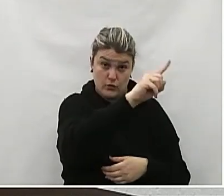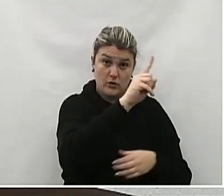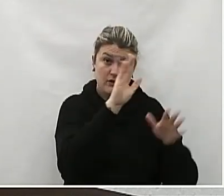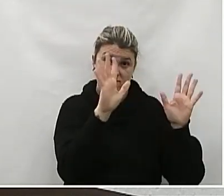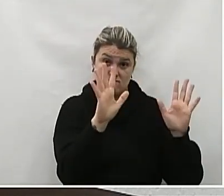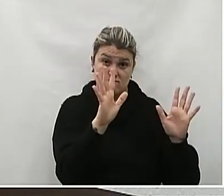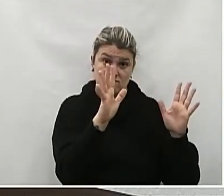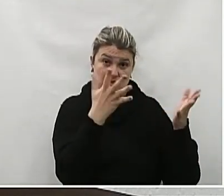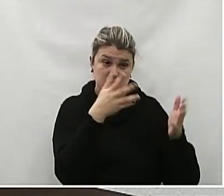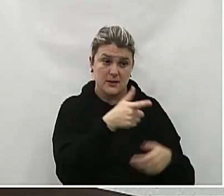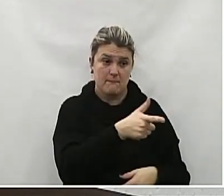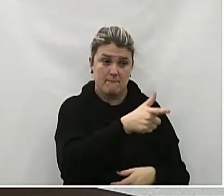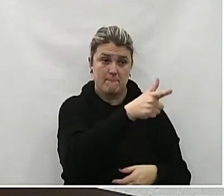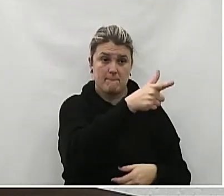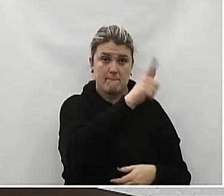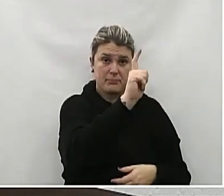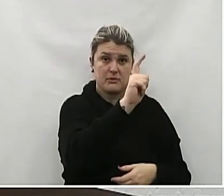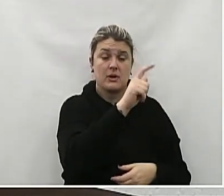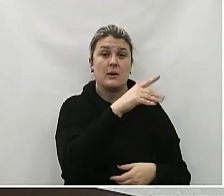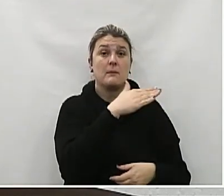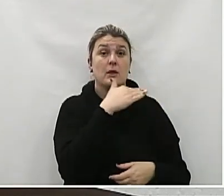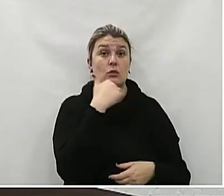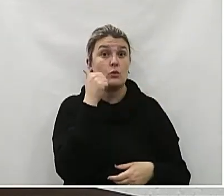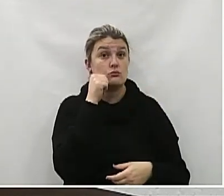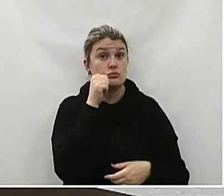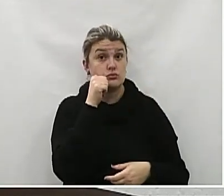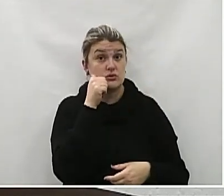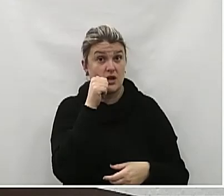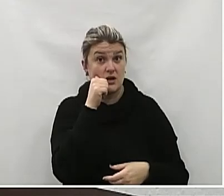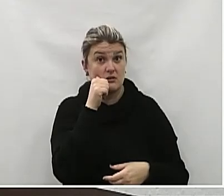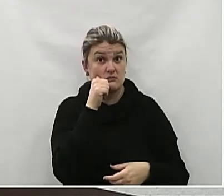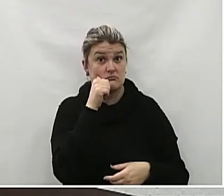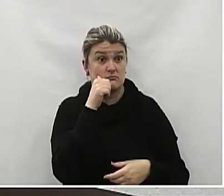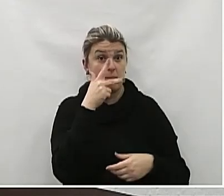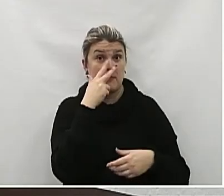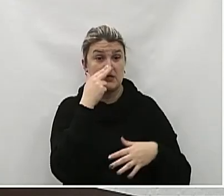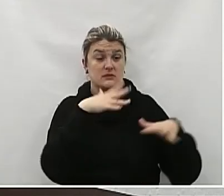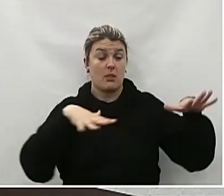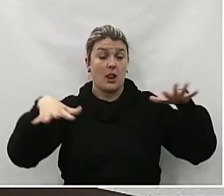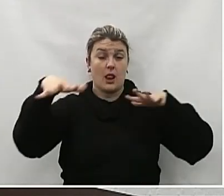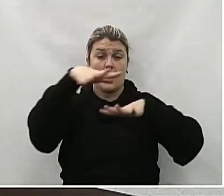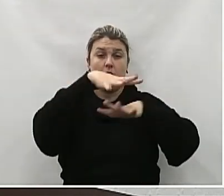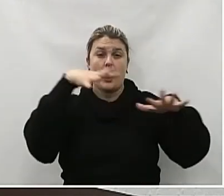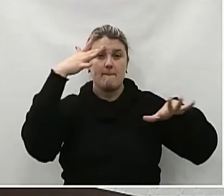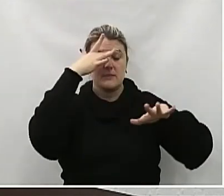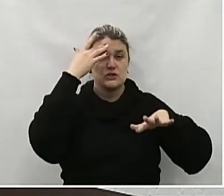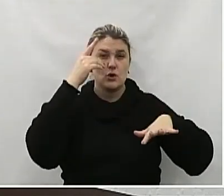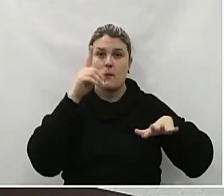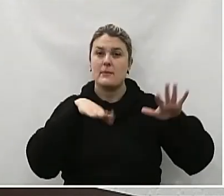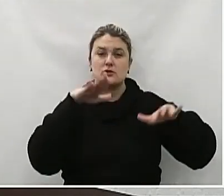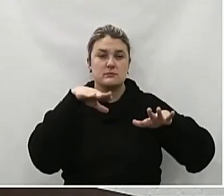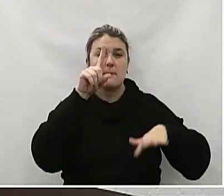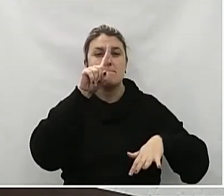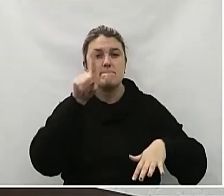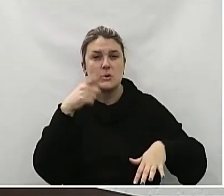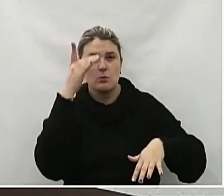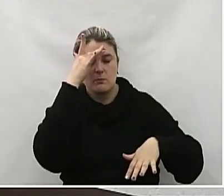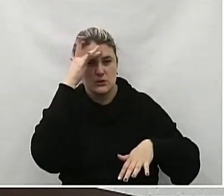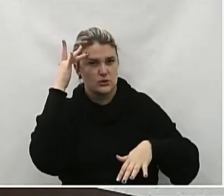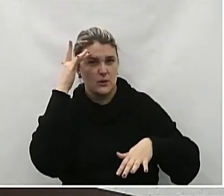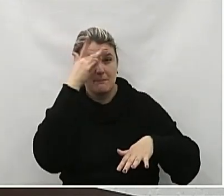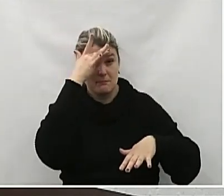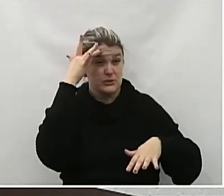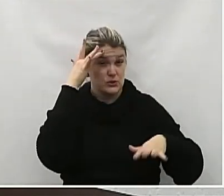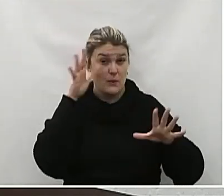Ele foi lá E deu um tiro Na cabeça da mulher No meio De mil pessoas Depois Os populares Renderam ele